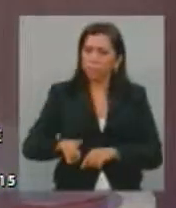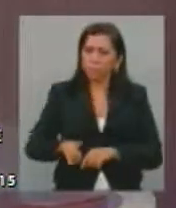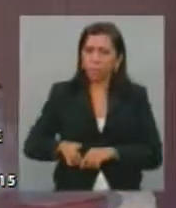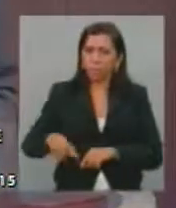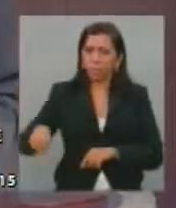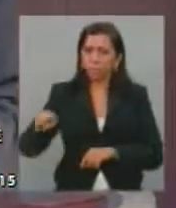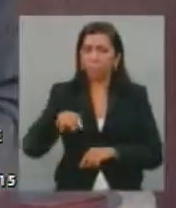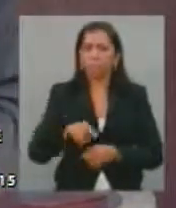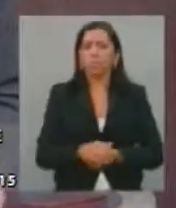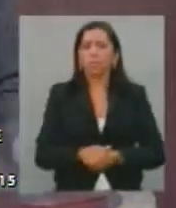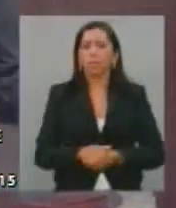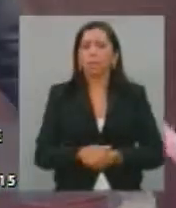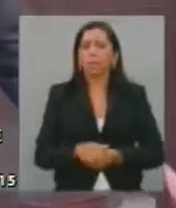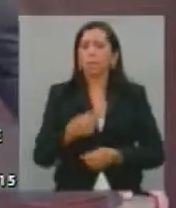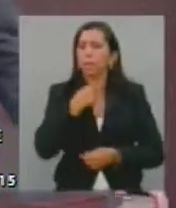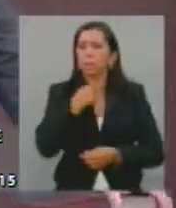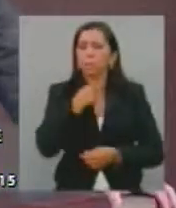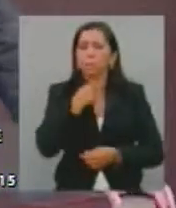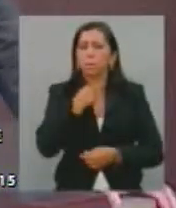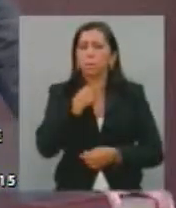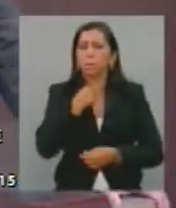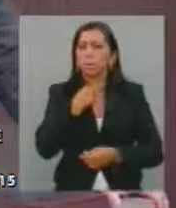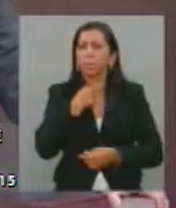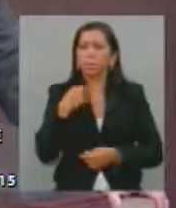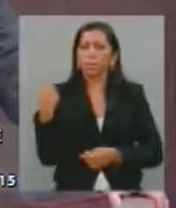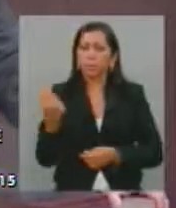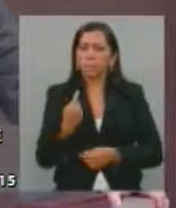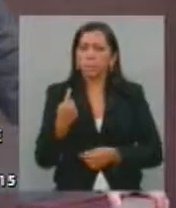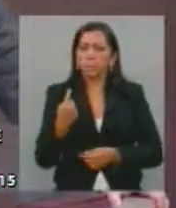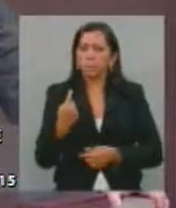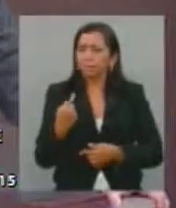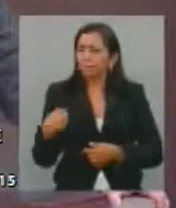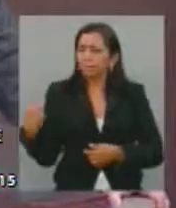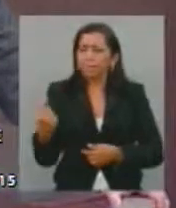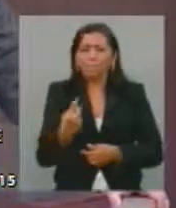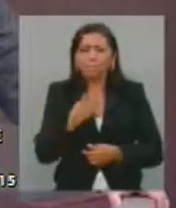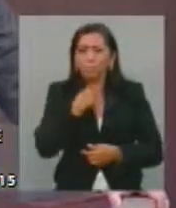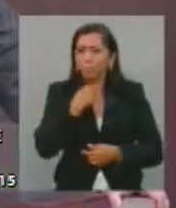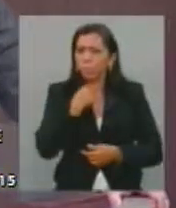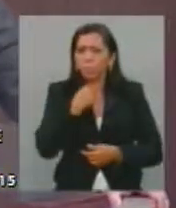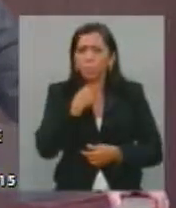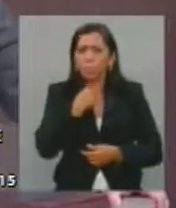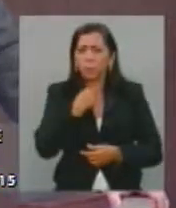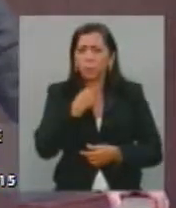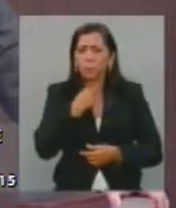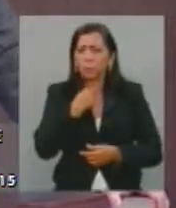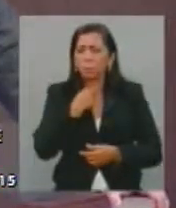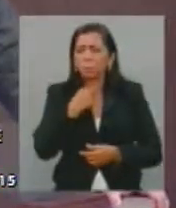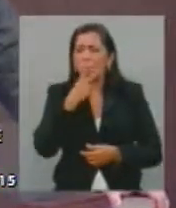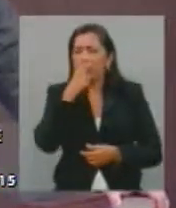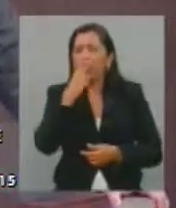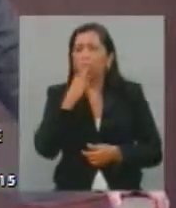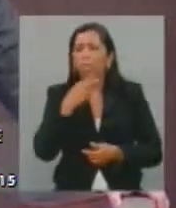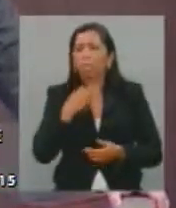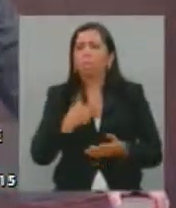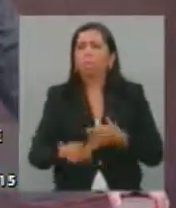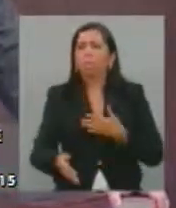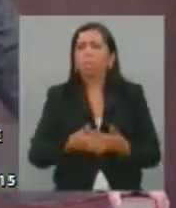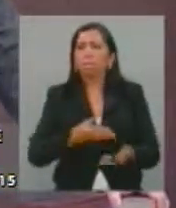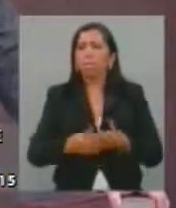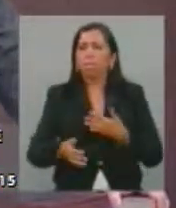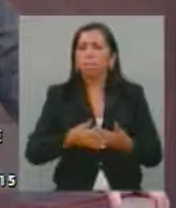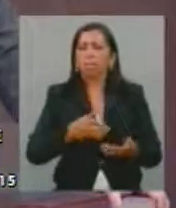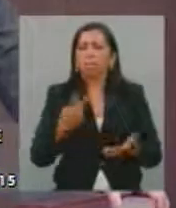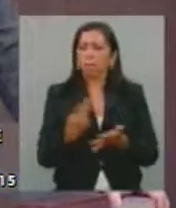deputadas, nós não podemos, nós não podemos vacilar. A violência